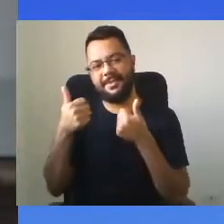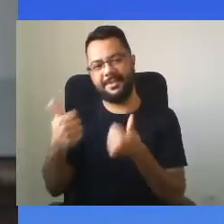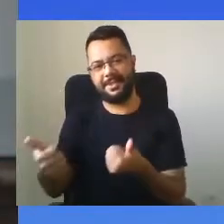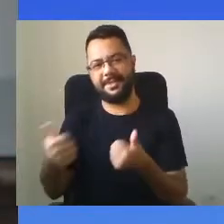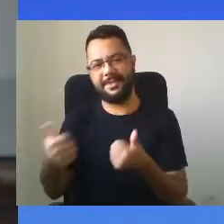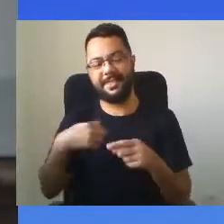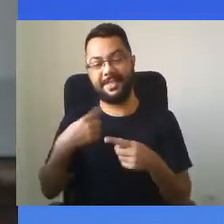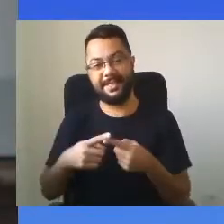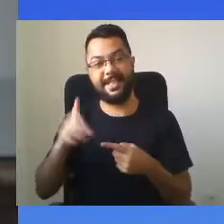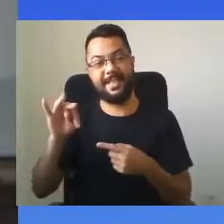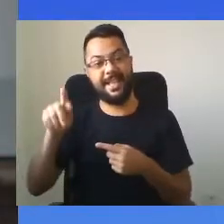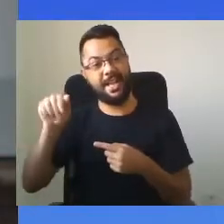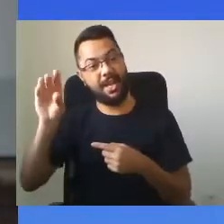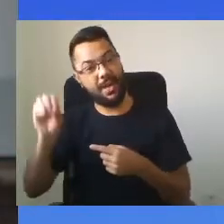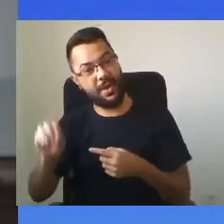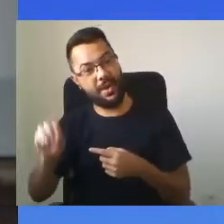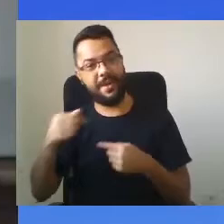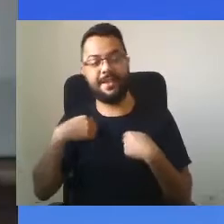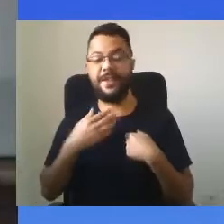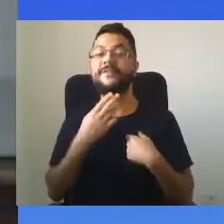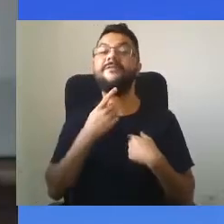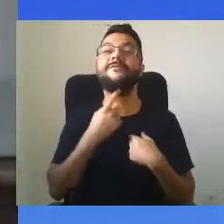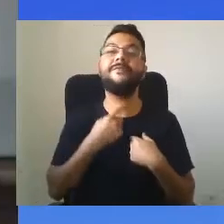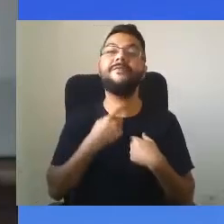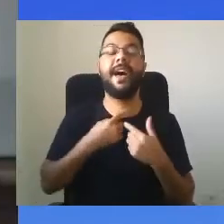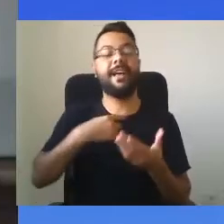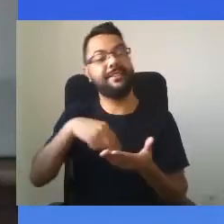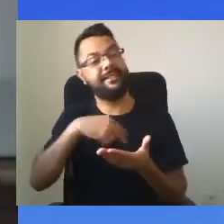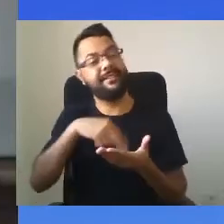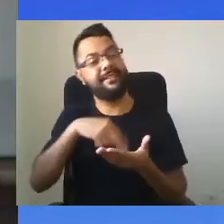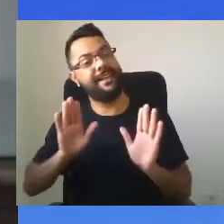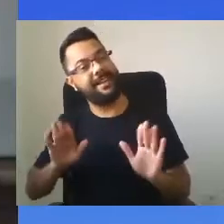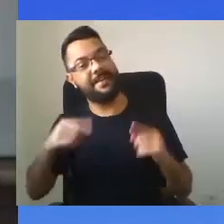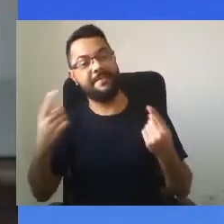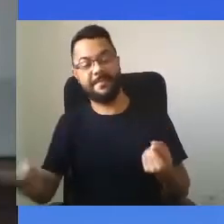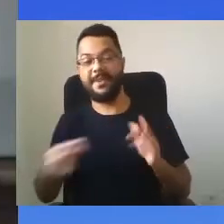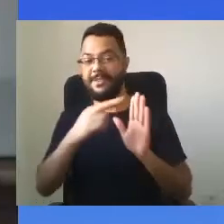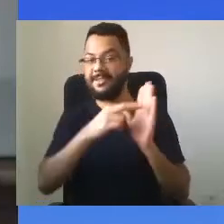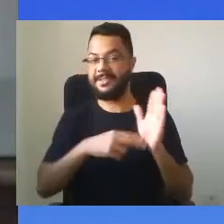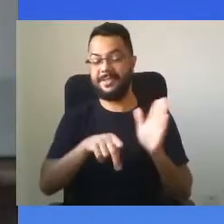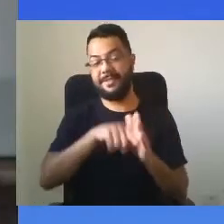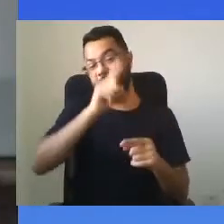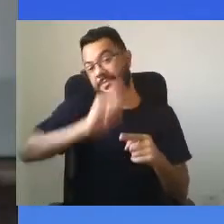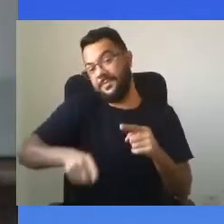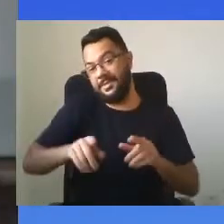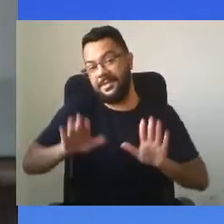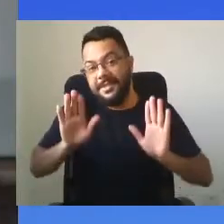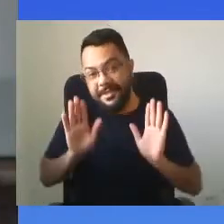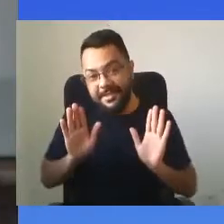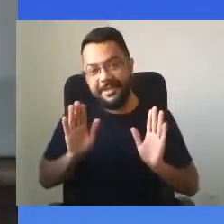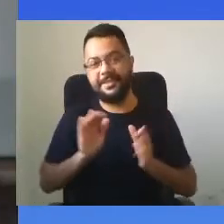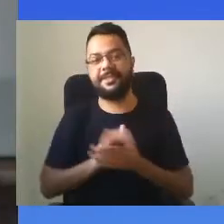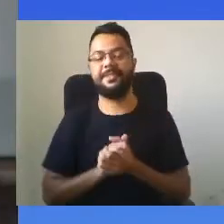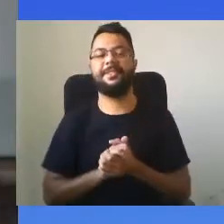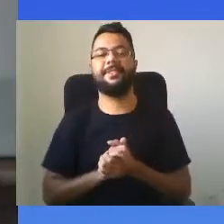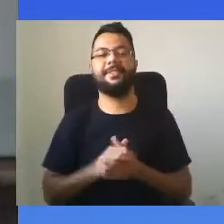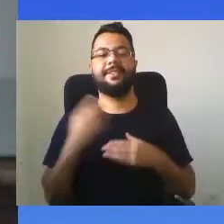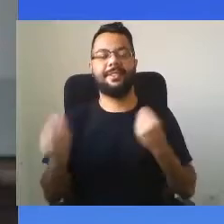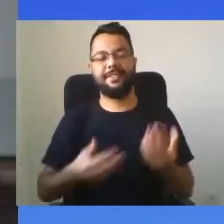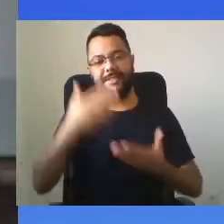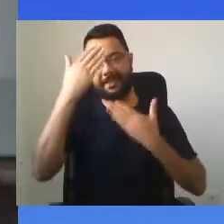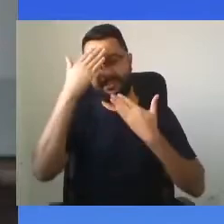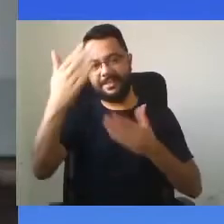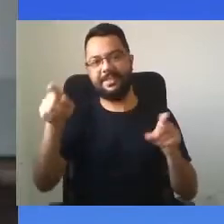que eu queria vontade de dançar, mas tudo bem, este protocolo não permite. E queria agradecer também a Bateria de